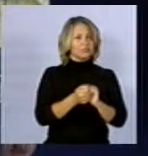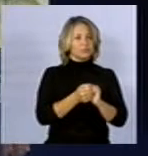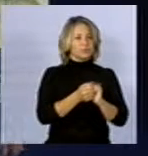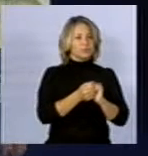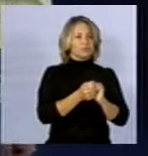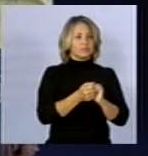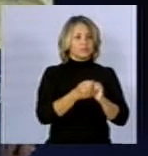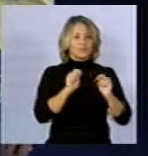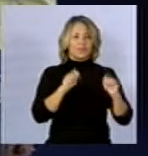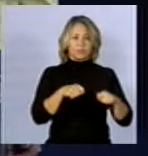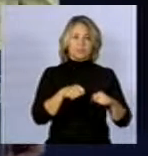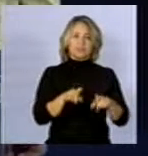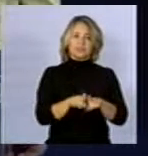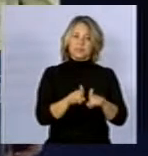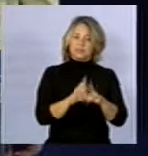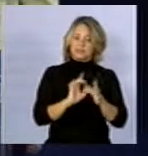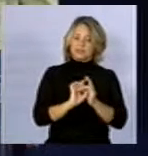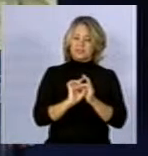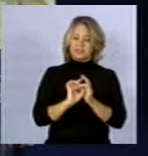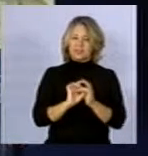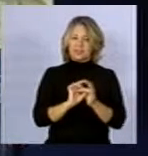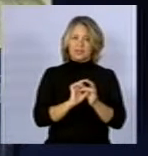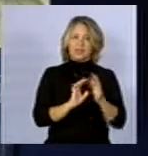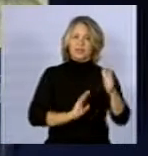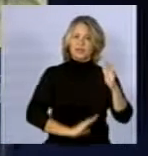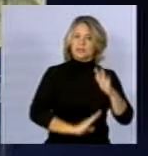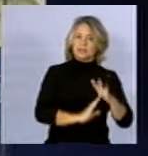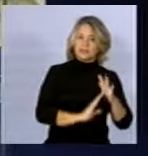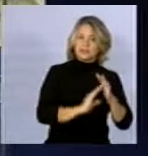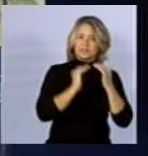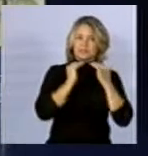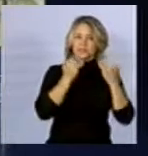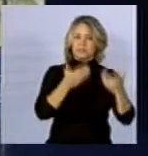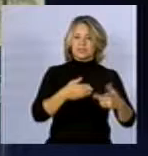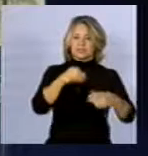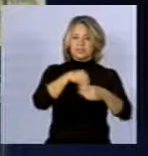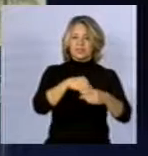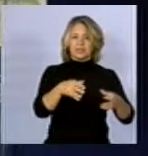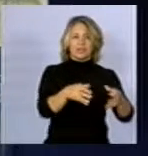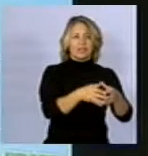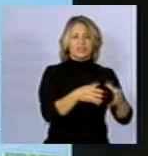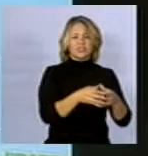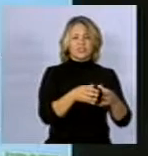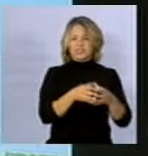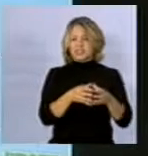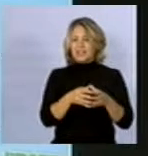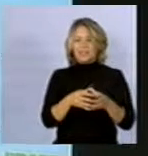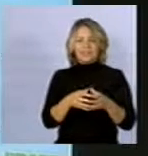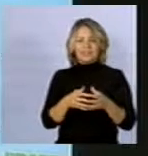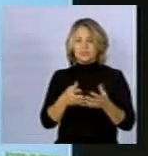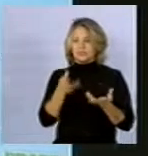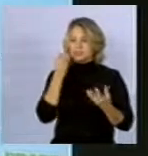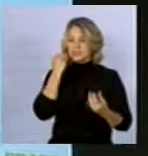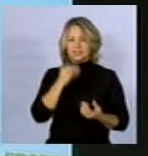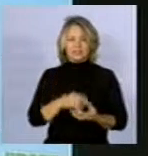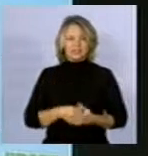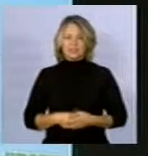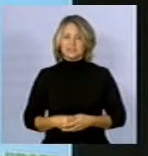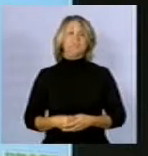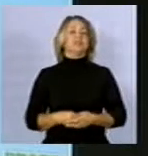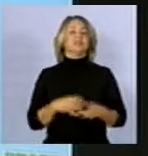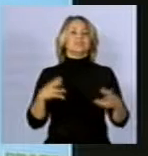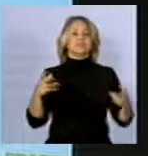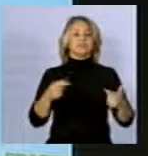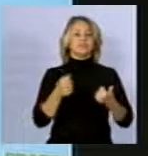mecanismos que possibilitem a limitação da exposição a campos eletromagnéticos nas atividades do setor elétrico. Estimular a criação de registros de